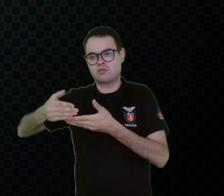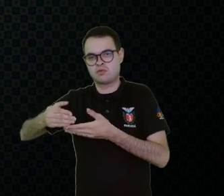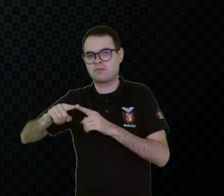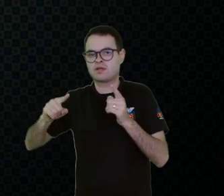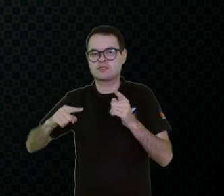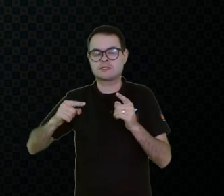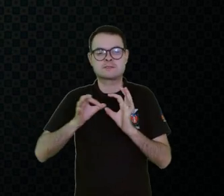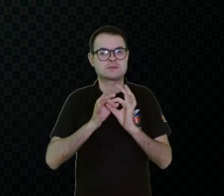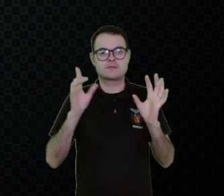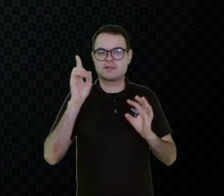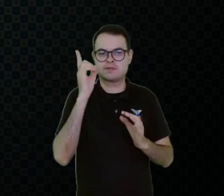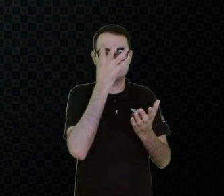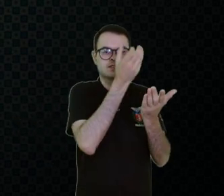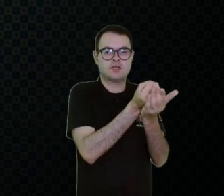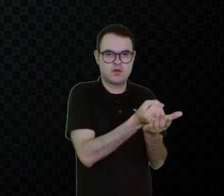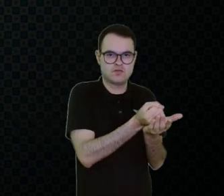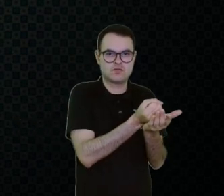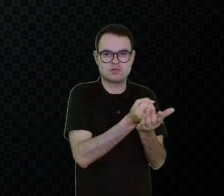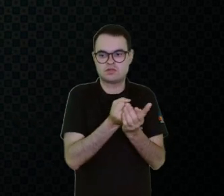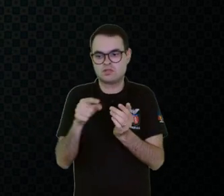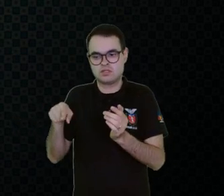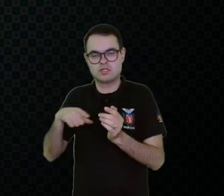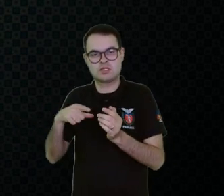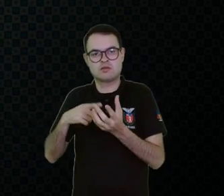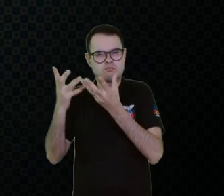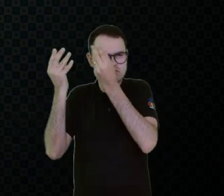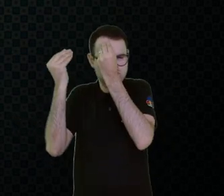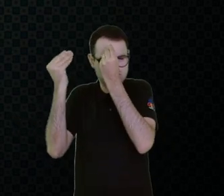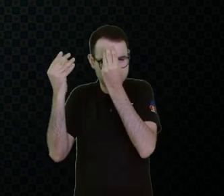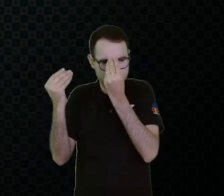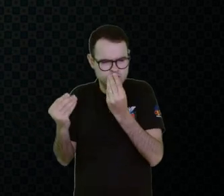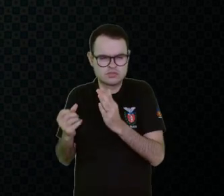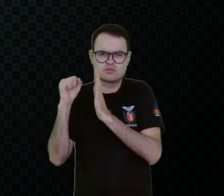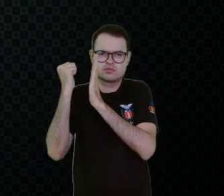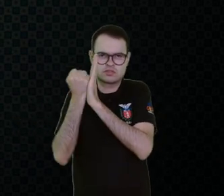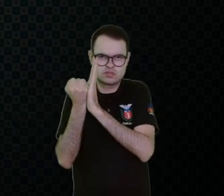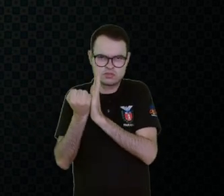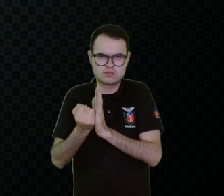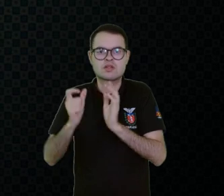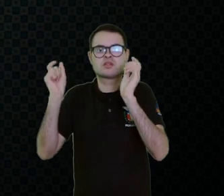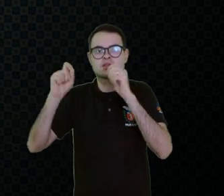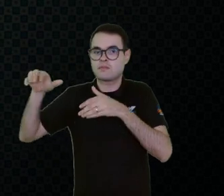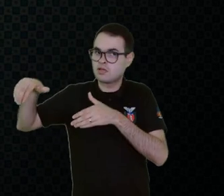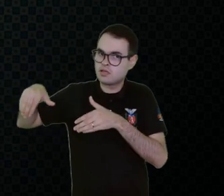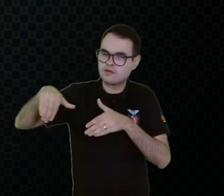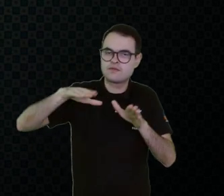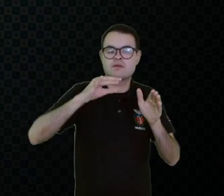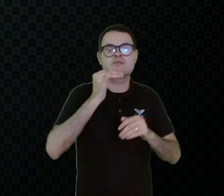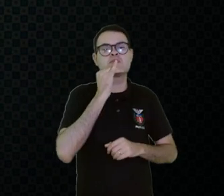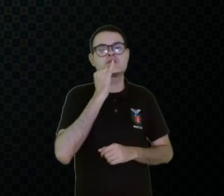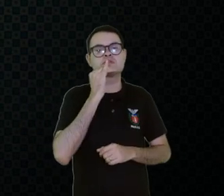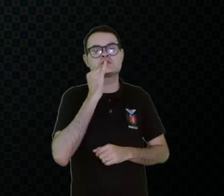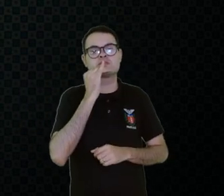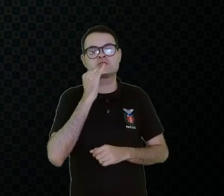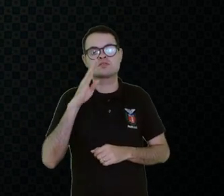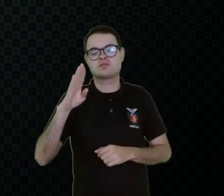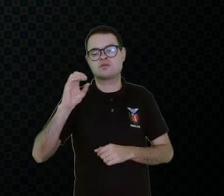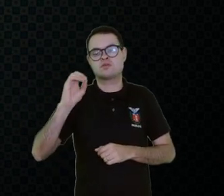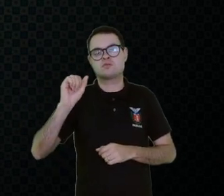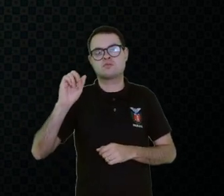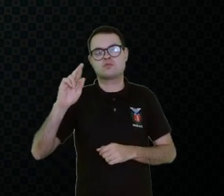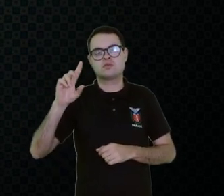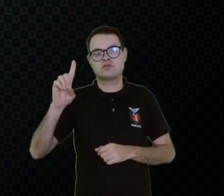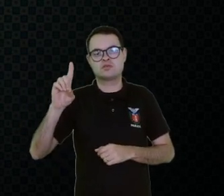a biblioteca de símbolos que ele tem, né? Então, a gente pode levar, por exemplo, o Boardmaker num outro